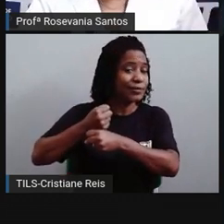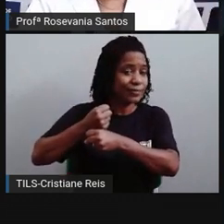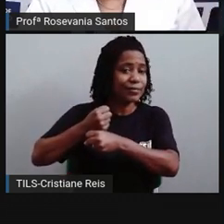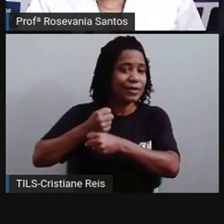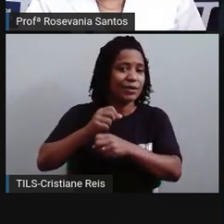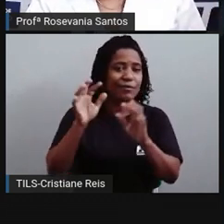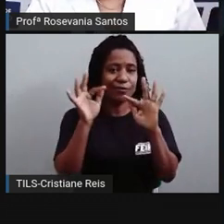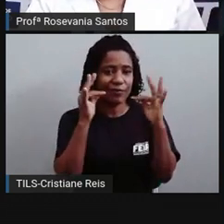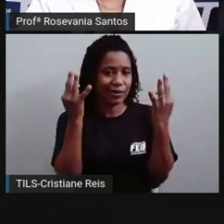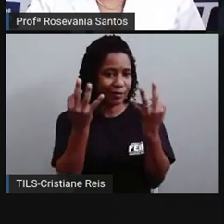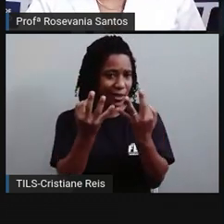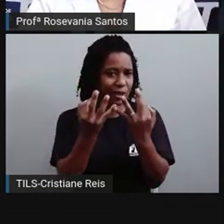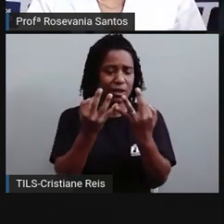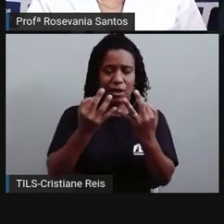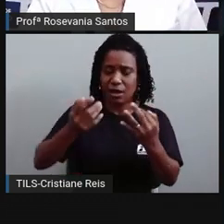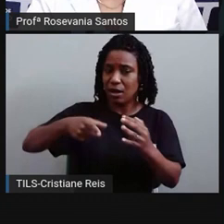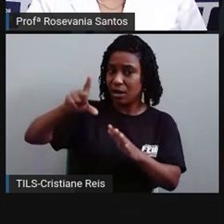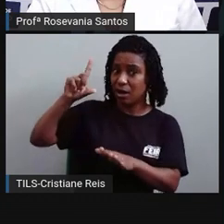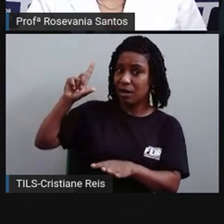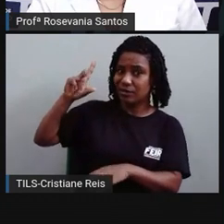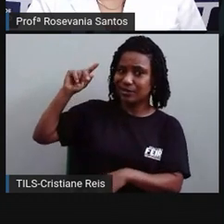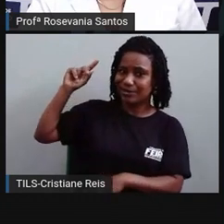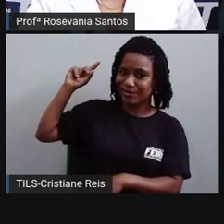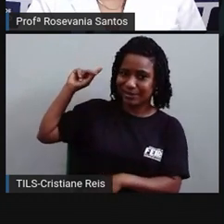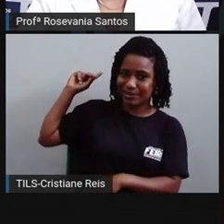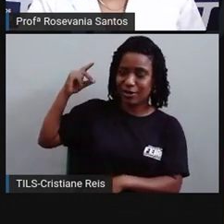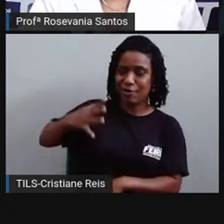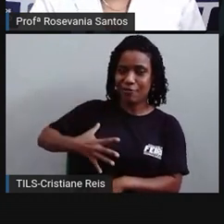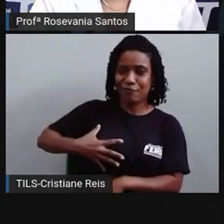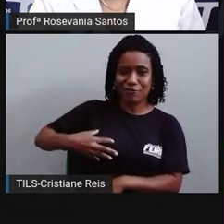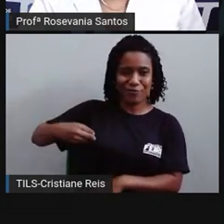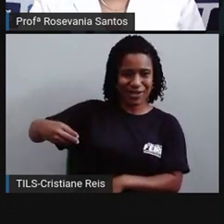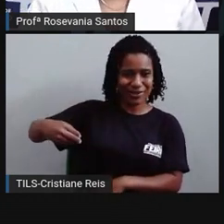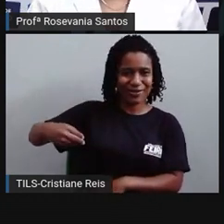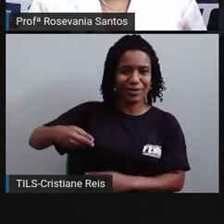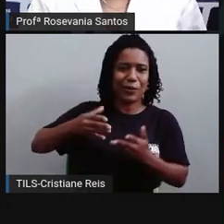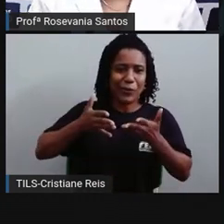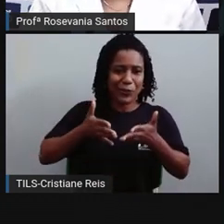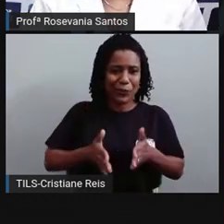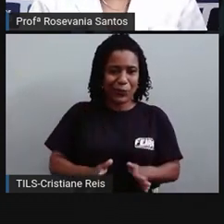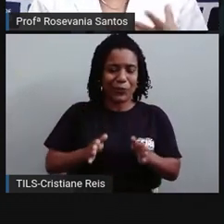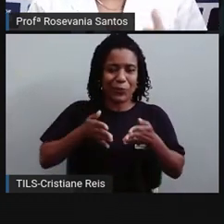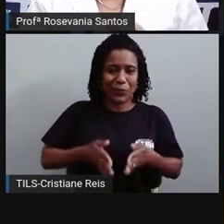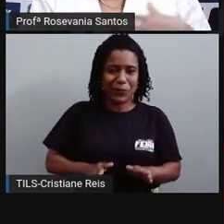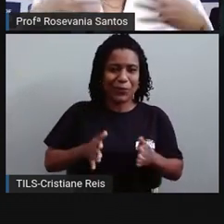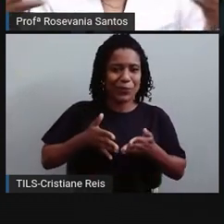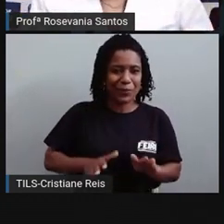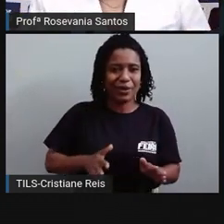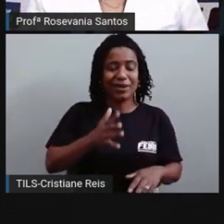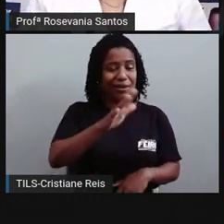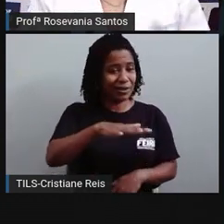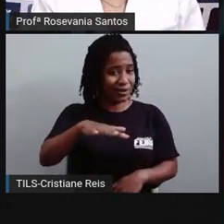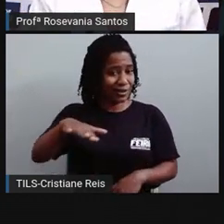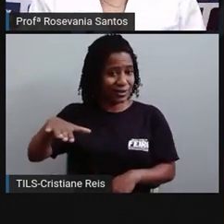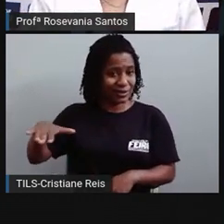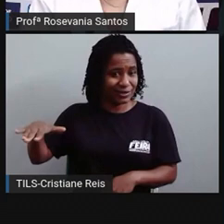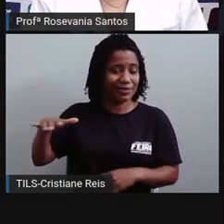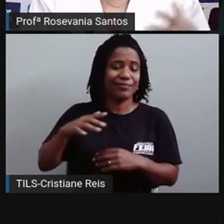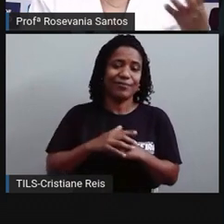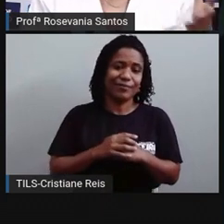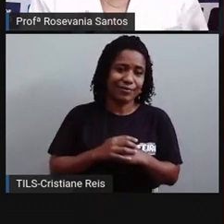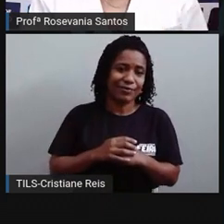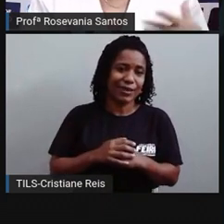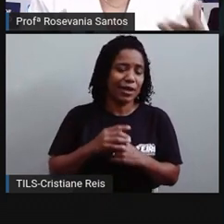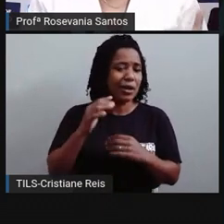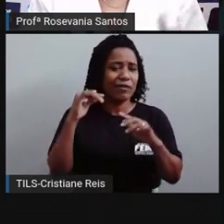famílias tinham muitos filhos, e aí ficava exatamente, né, preocupados com se